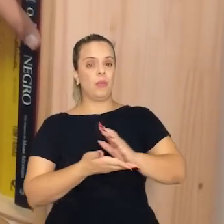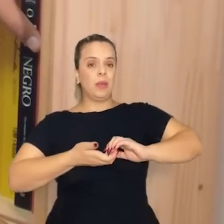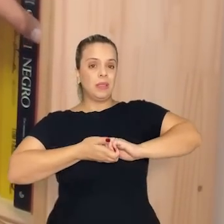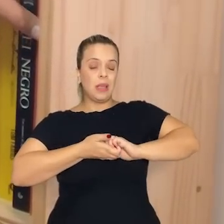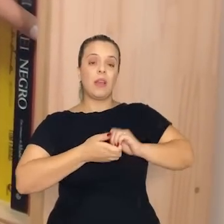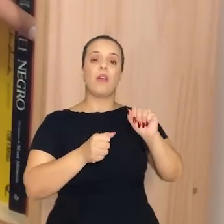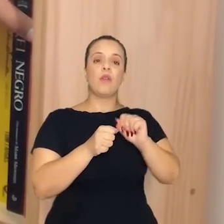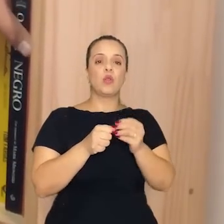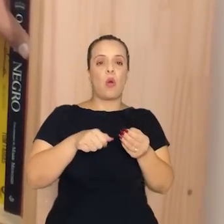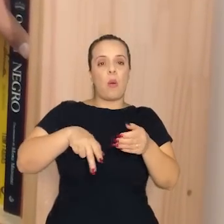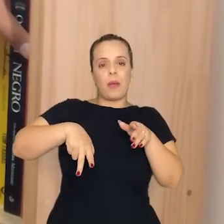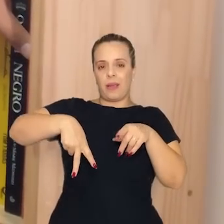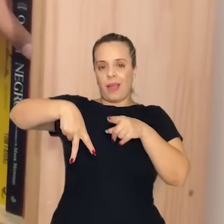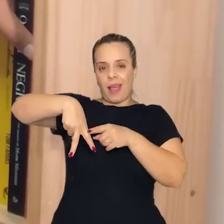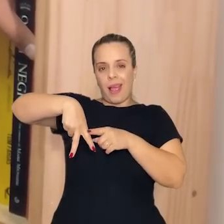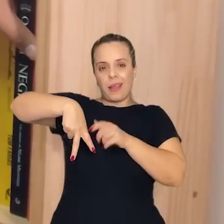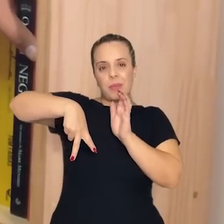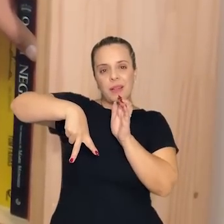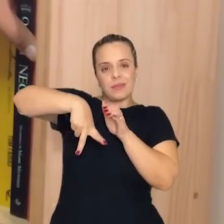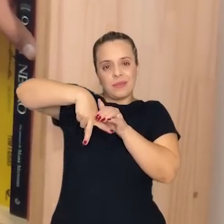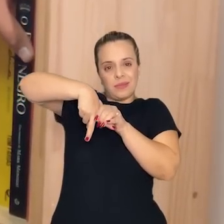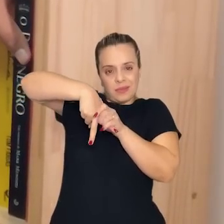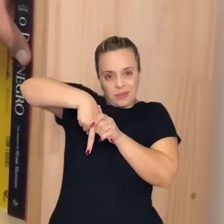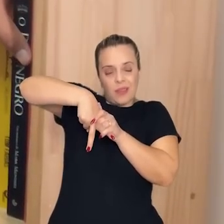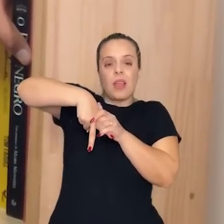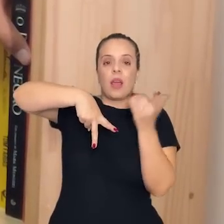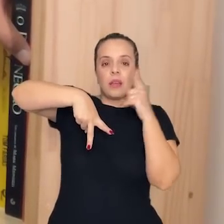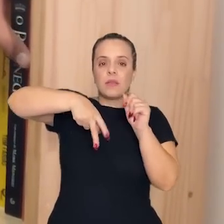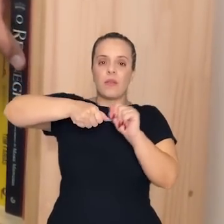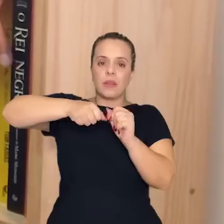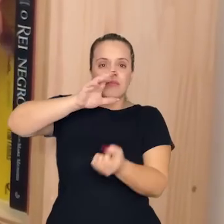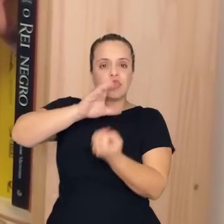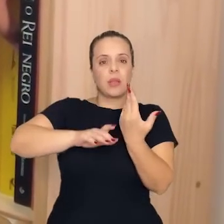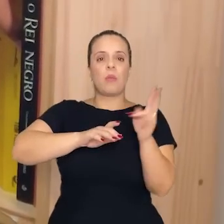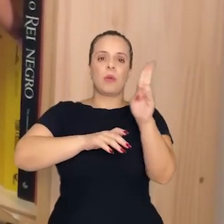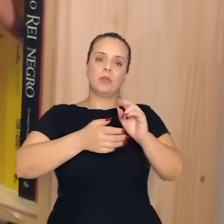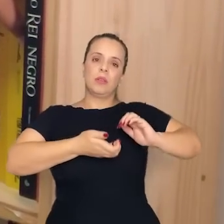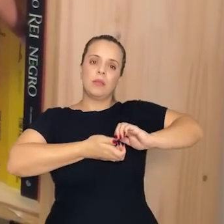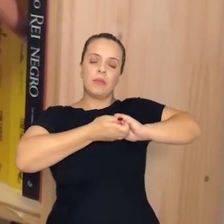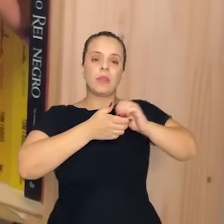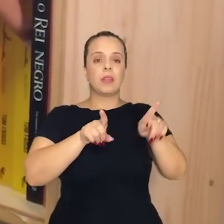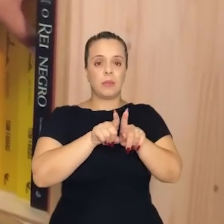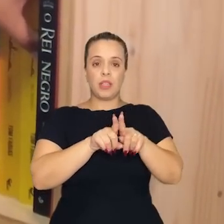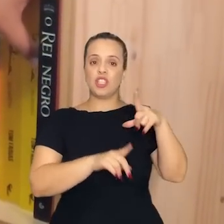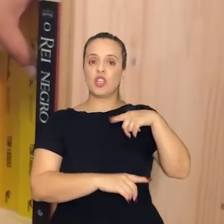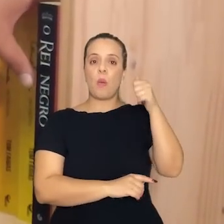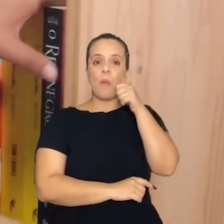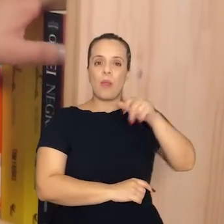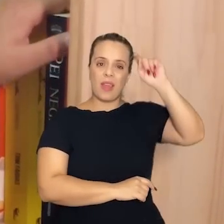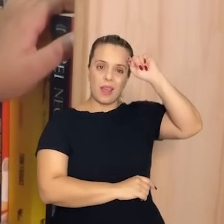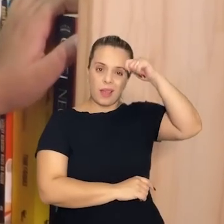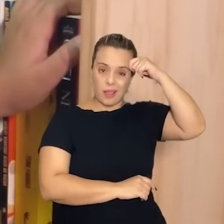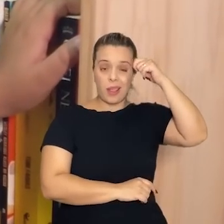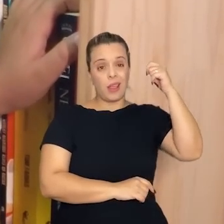feitas na coxa. Então, assim, aqui também tem a história das escravas de ganho, que eram escravas que eram